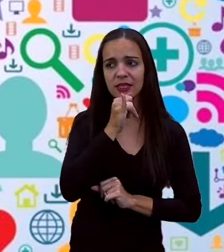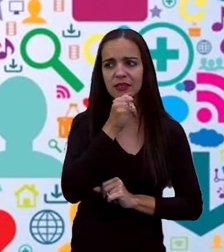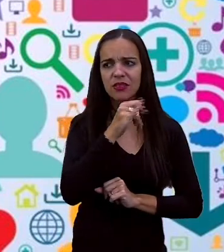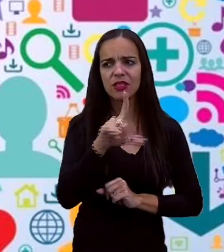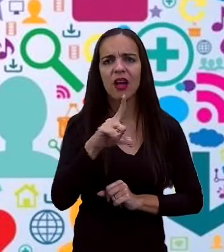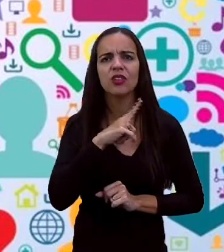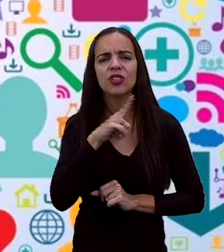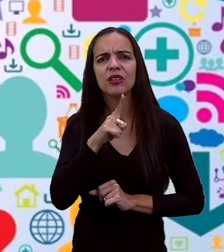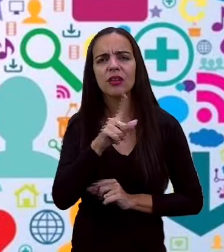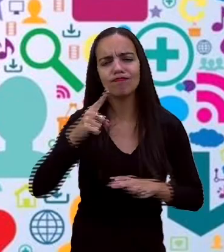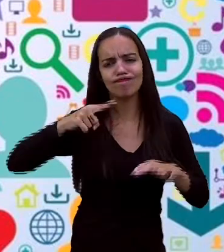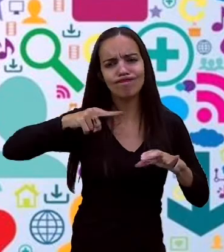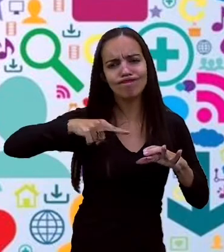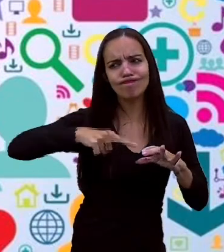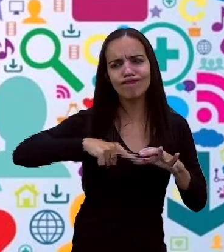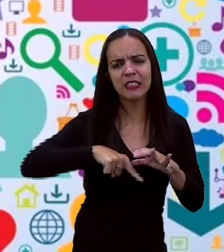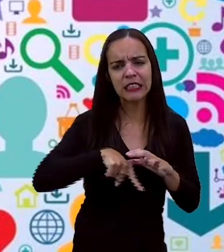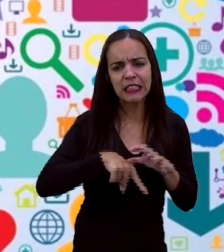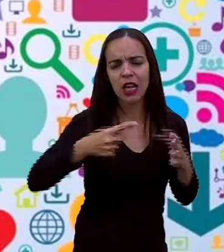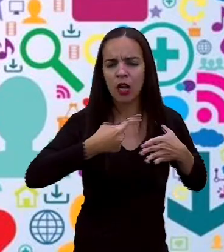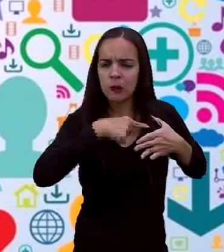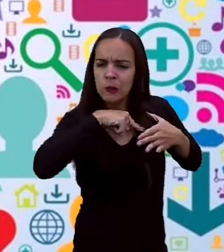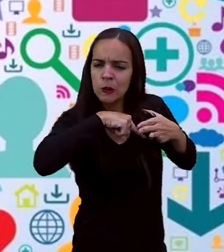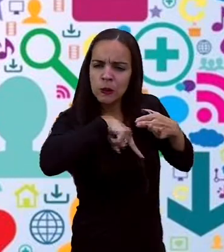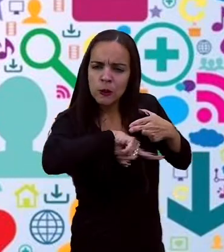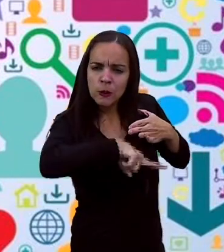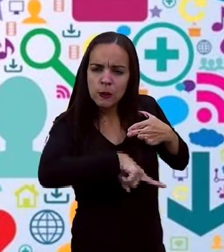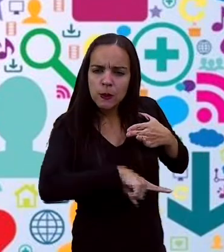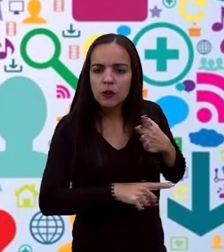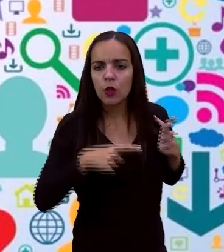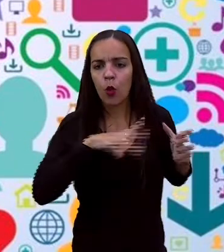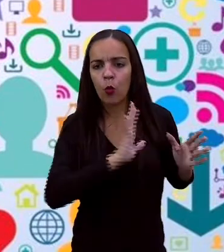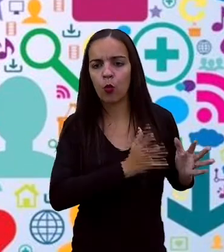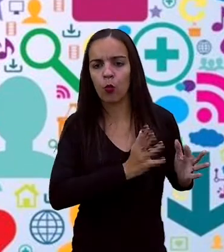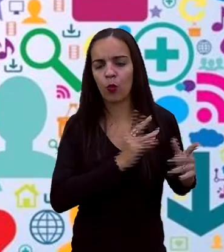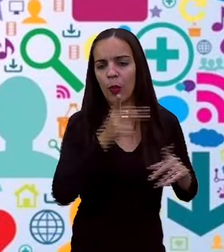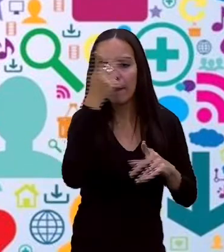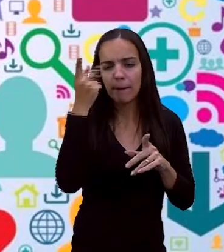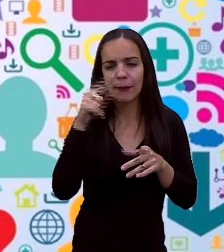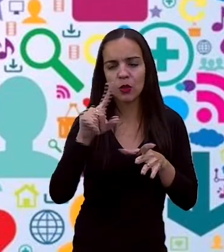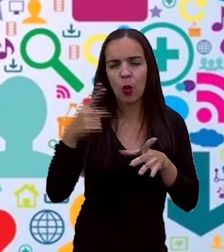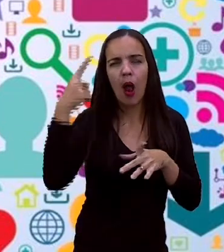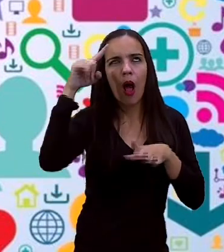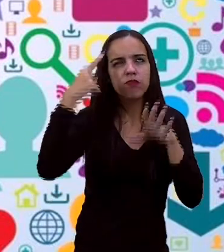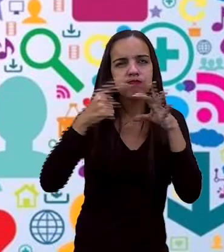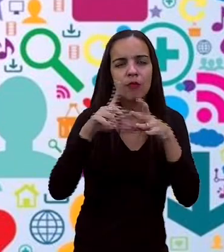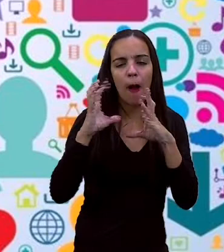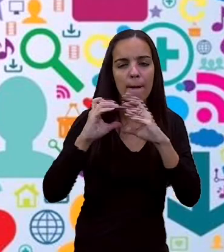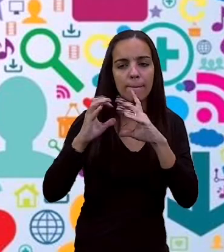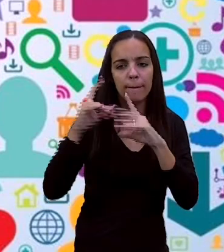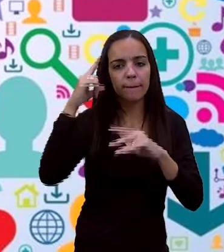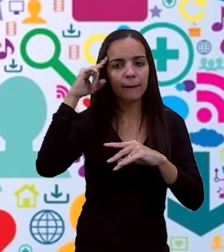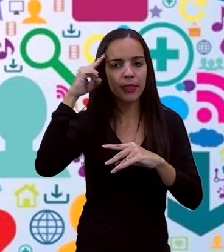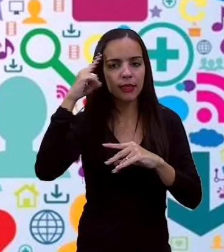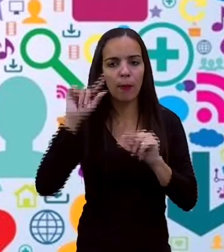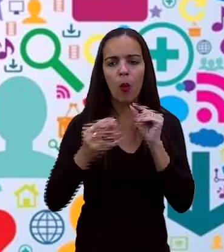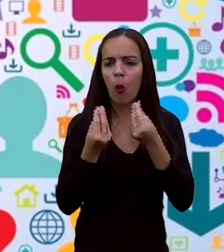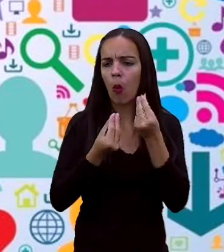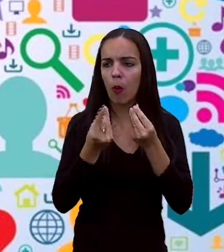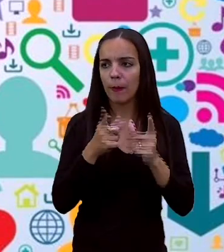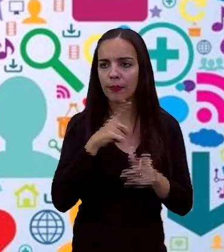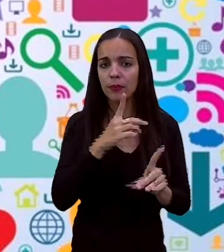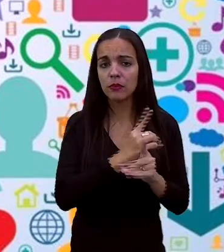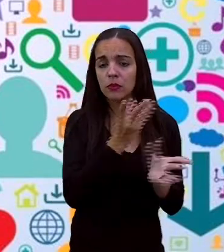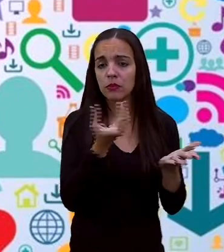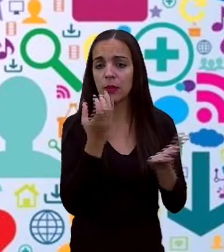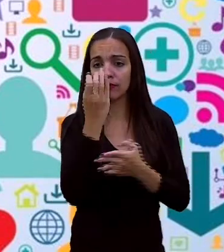profundidade nos sentimentos e nas emoções das personagens. Então, ele vai invadir esses pensamentos.